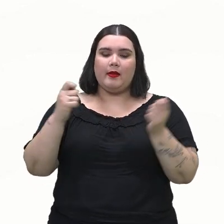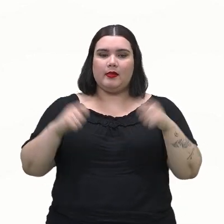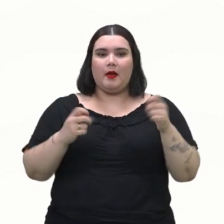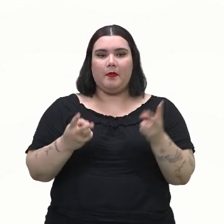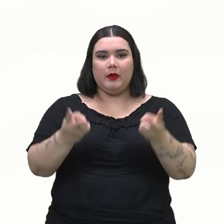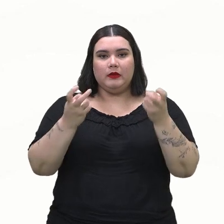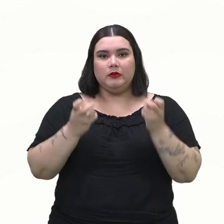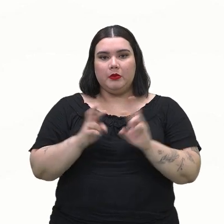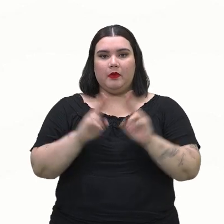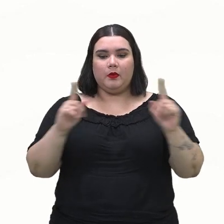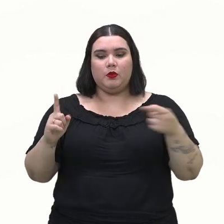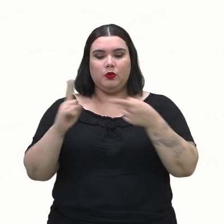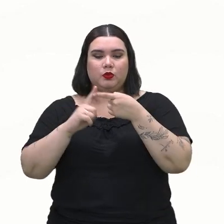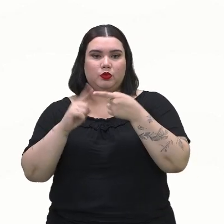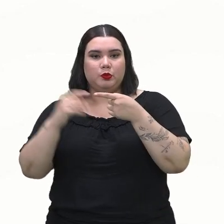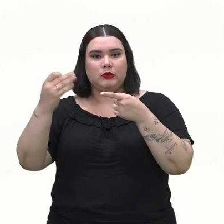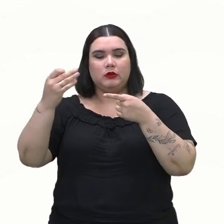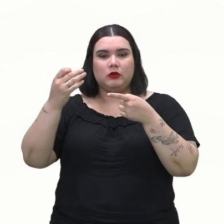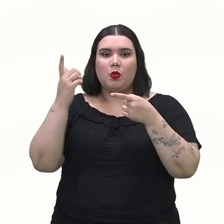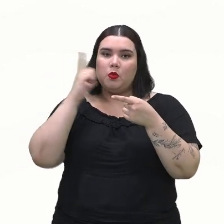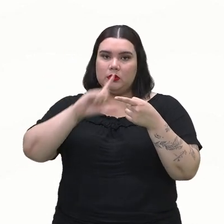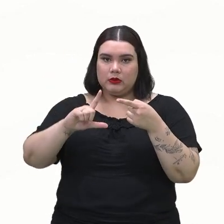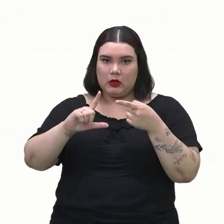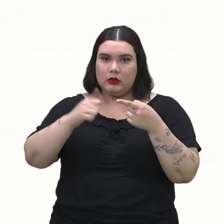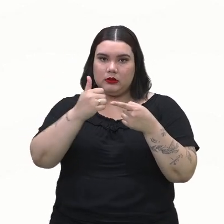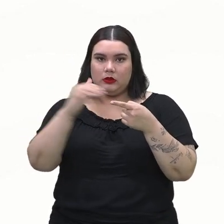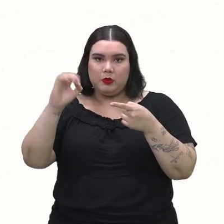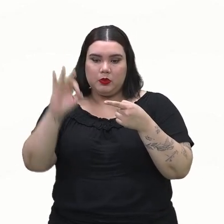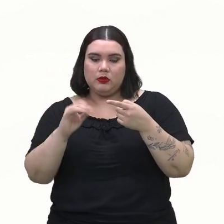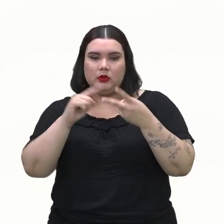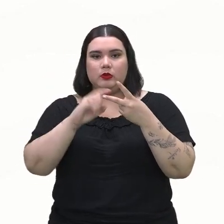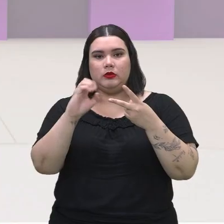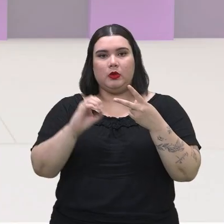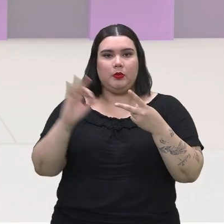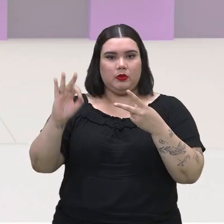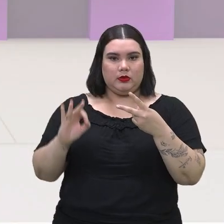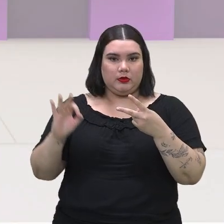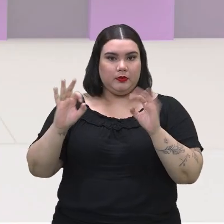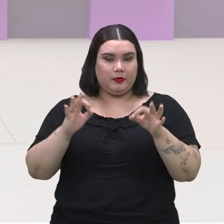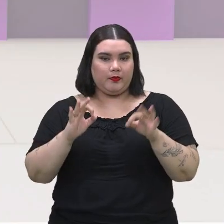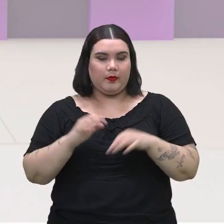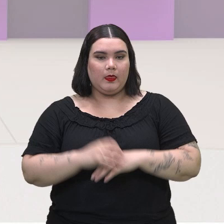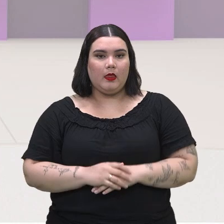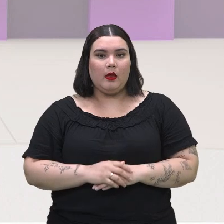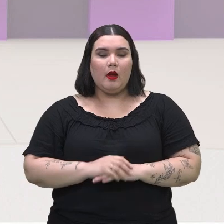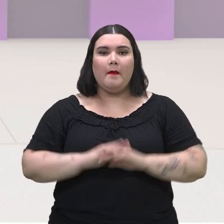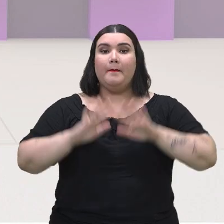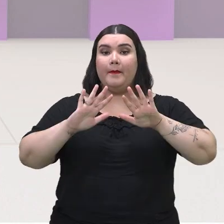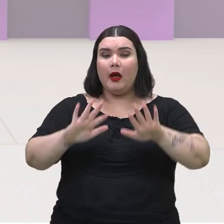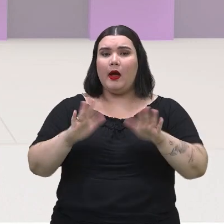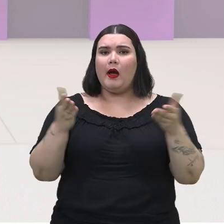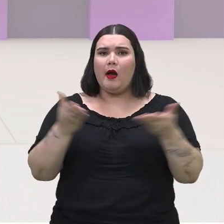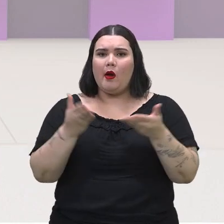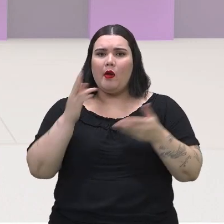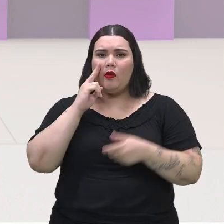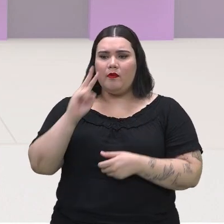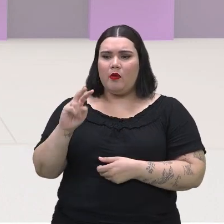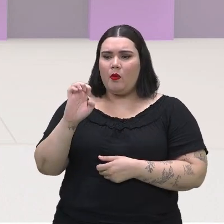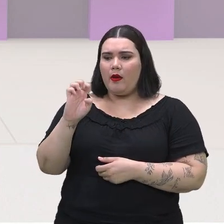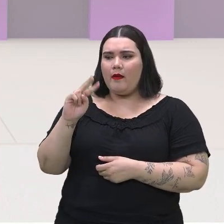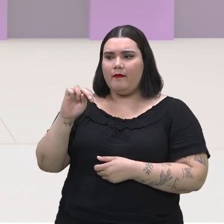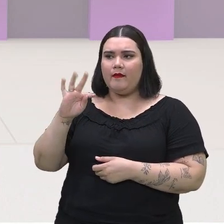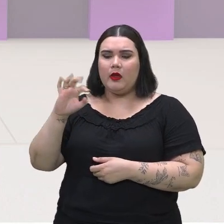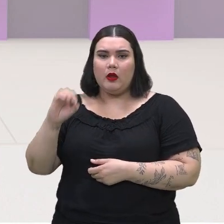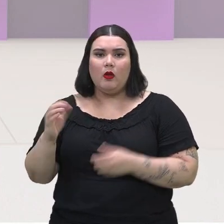um evento certo de um evento impossível. Agora, quando a gente fala em evento a